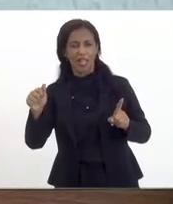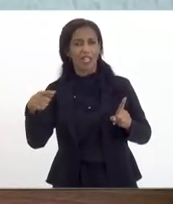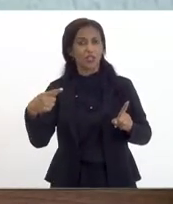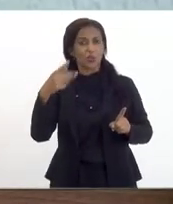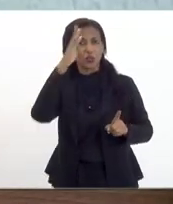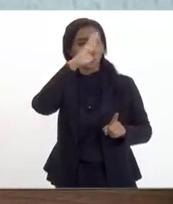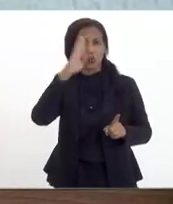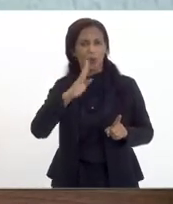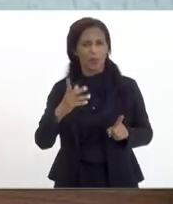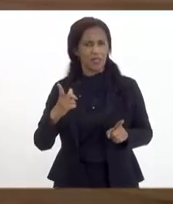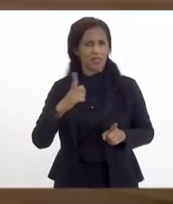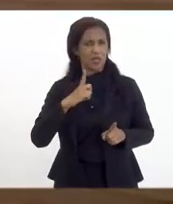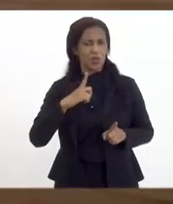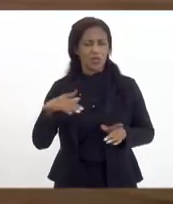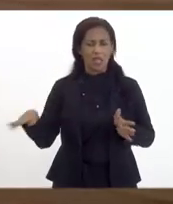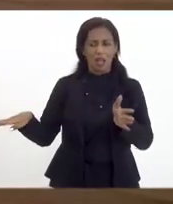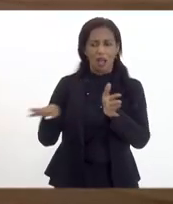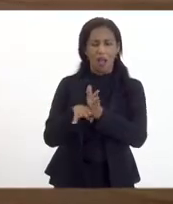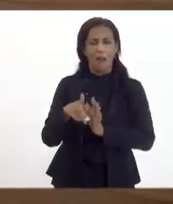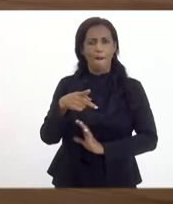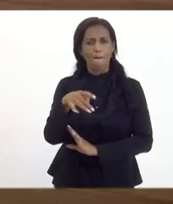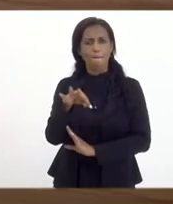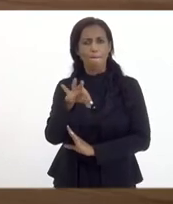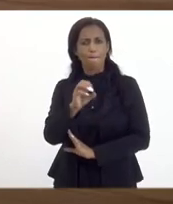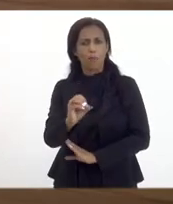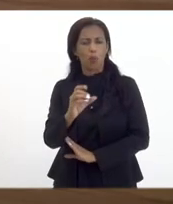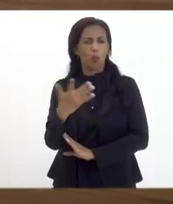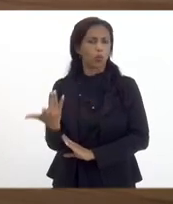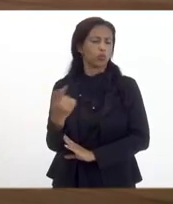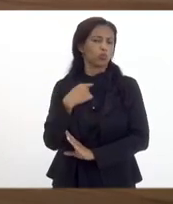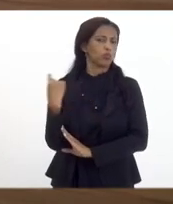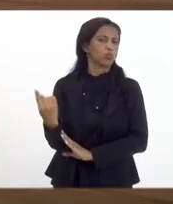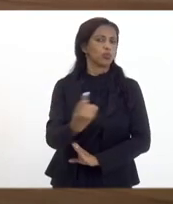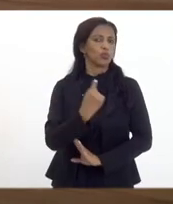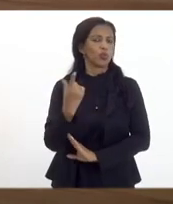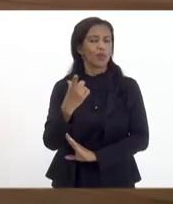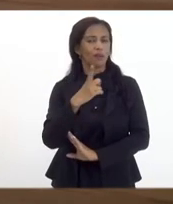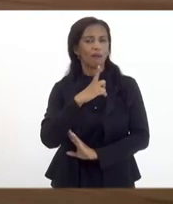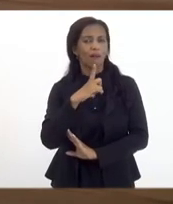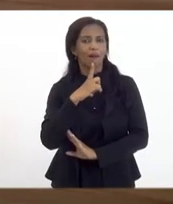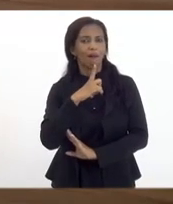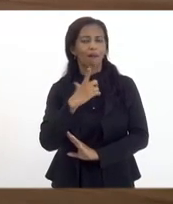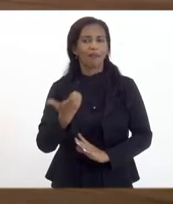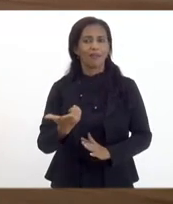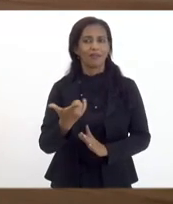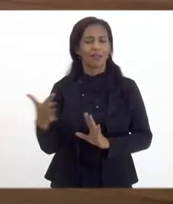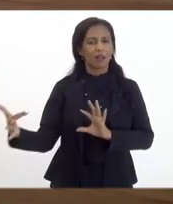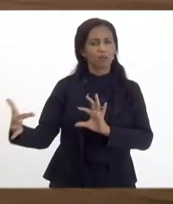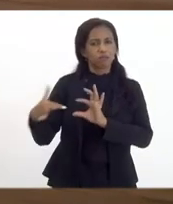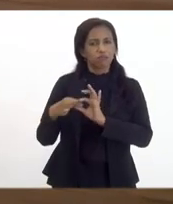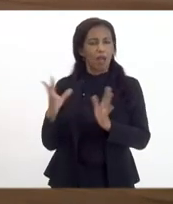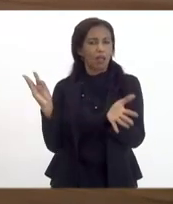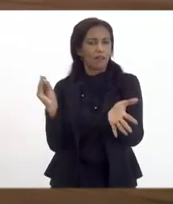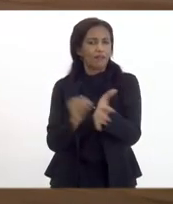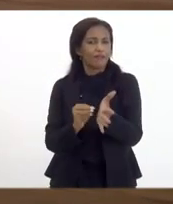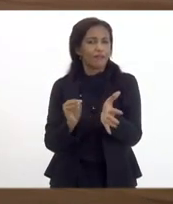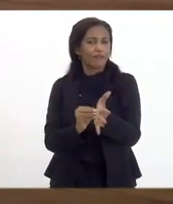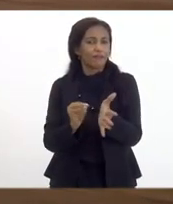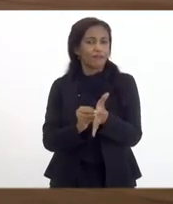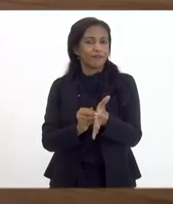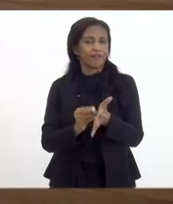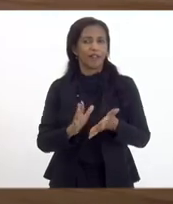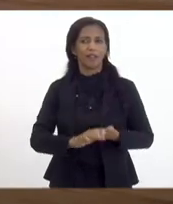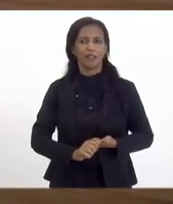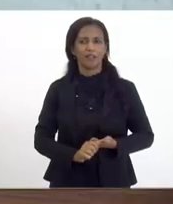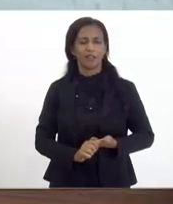pelo nosso porto grãos que hoje nós é só uma ligação que falta ligar